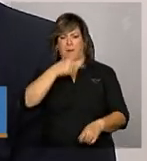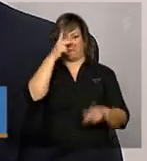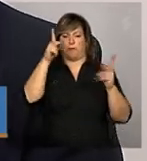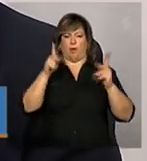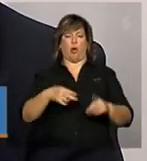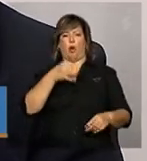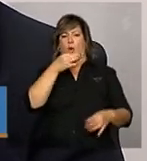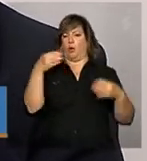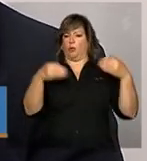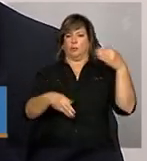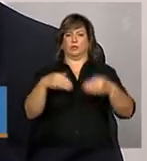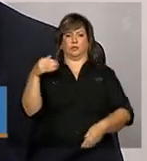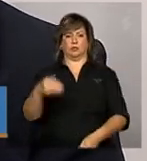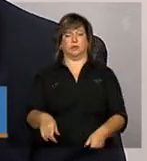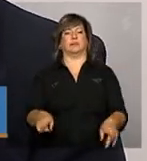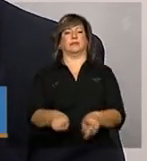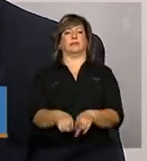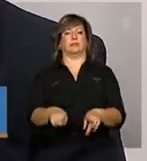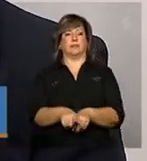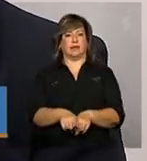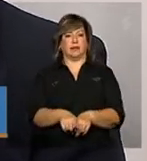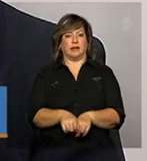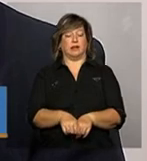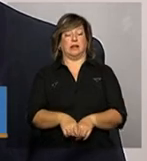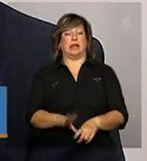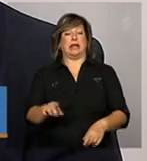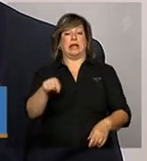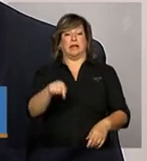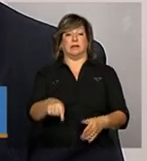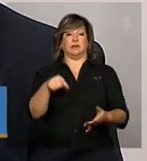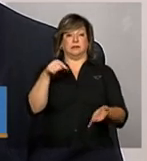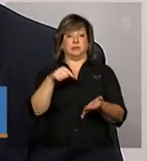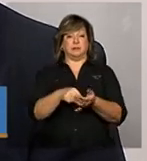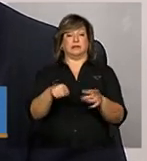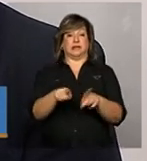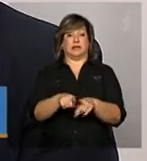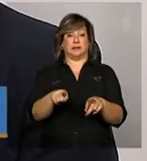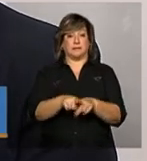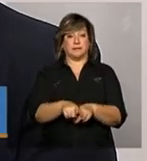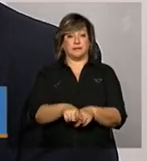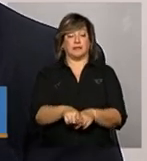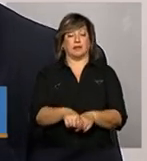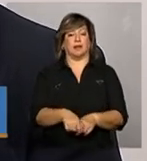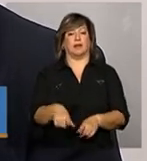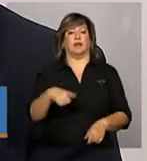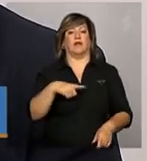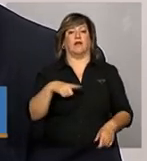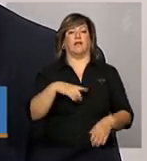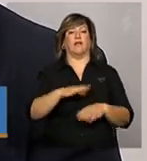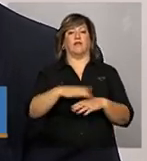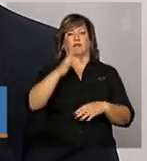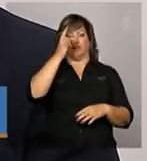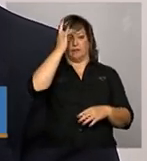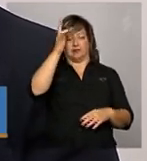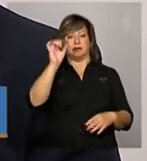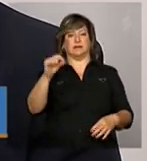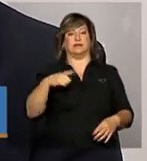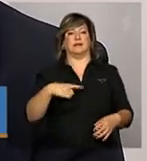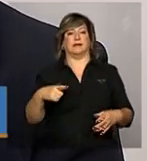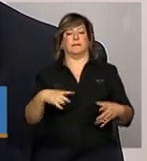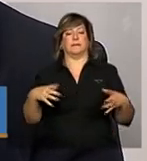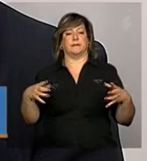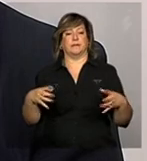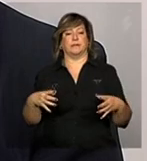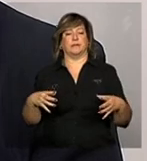mundo exerce controle social. Nesse ponto também, o demonstrativo vem facilitar essa interlocução